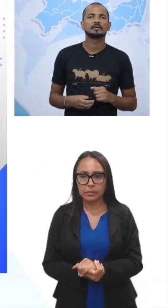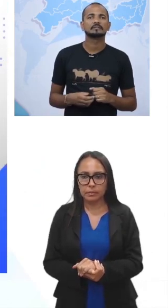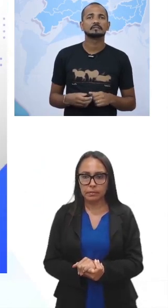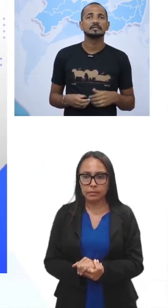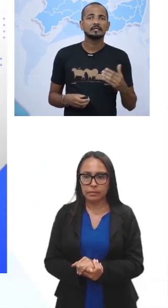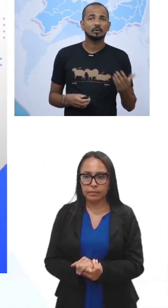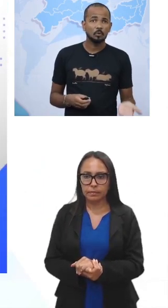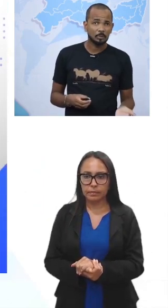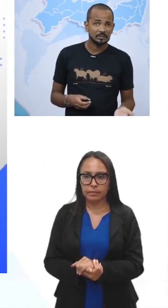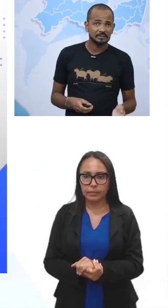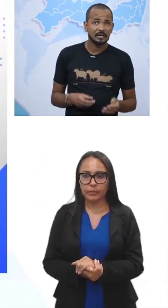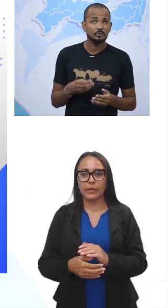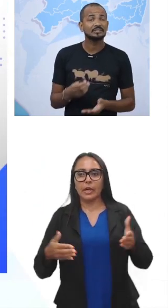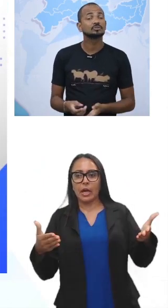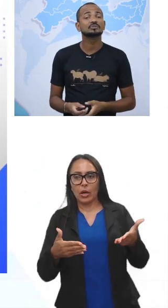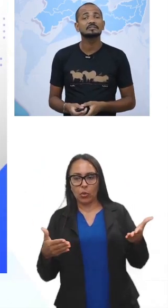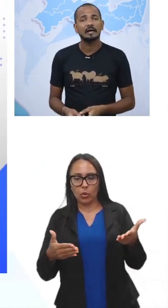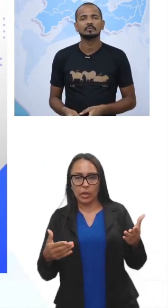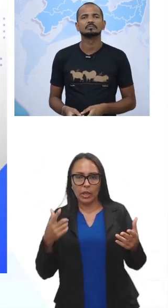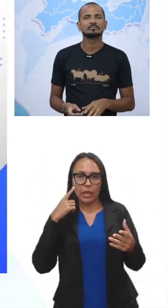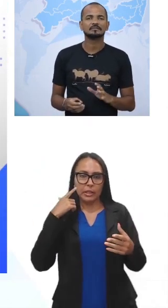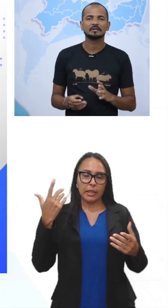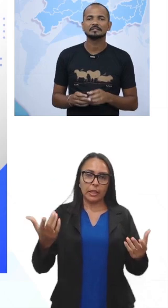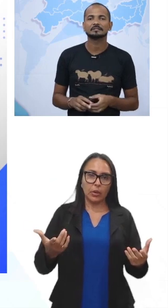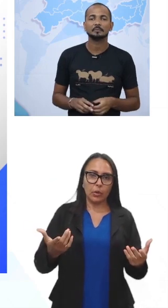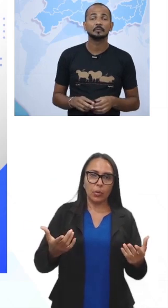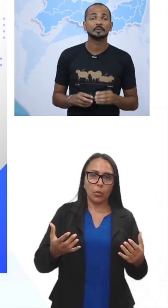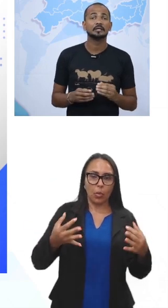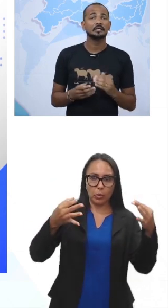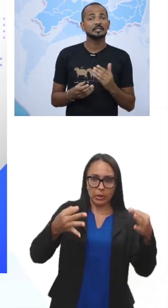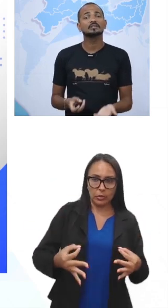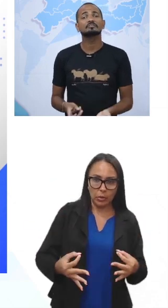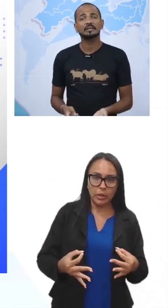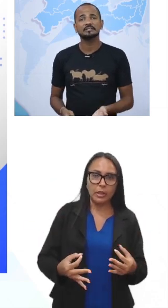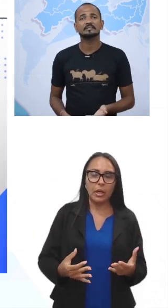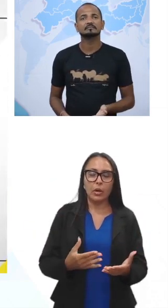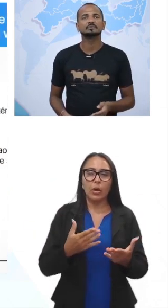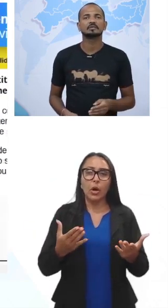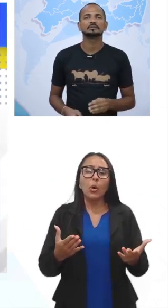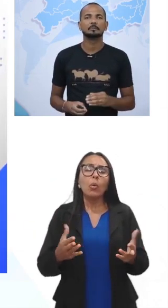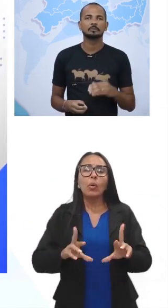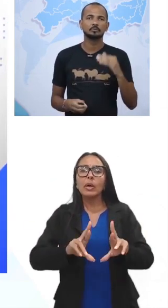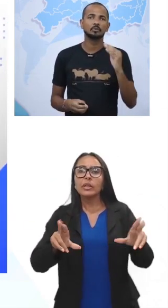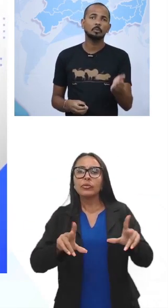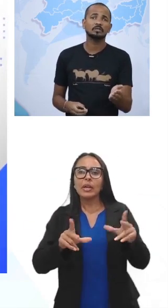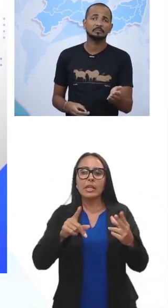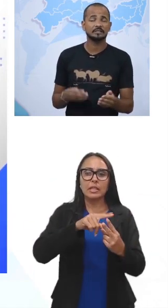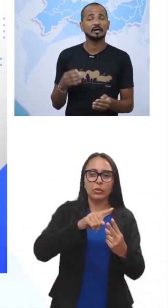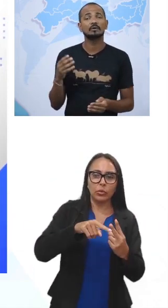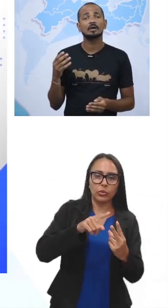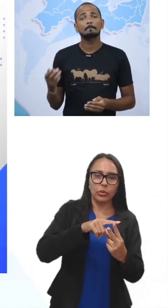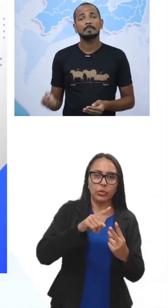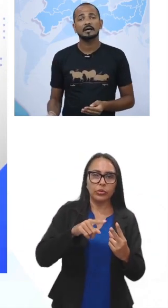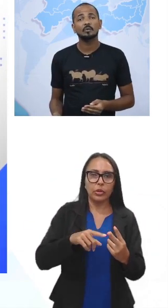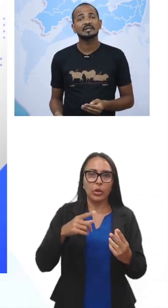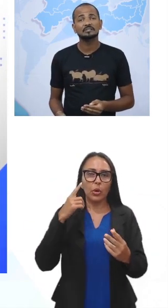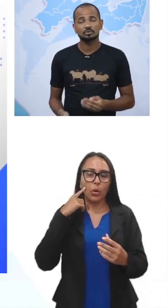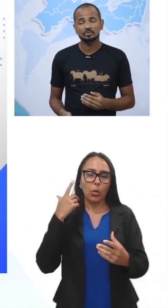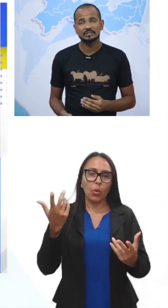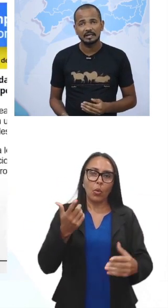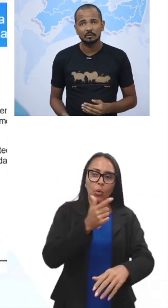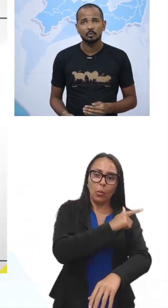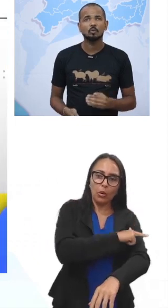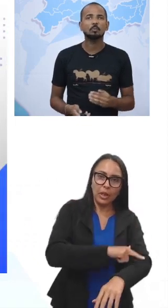agora, que é o comportamental e o atitudinal, tá, mas que eu já estou ruim, e qual a diferença, voltando rápido, do comportamental, para o